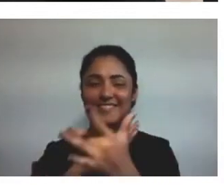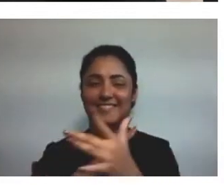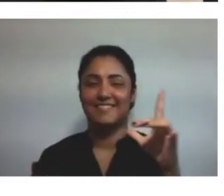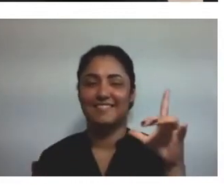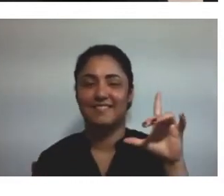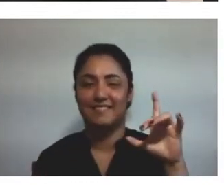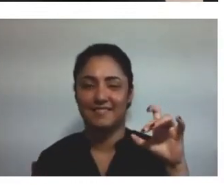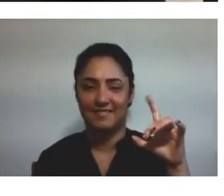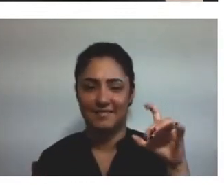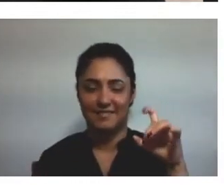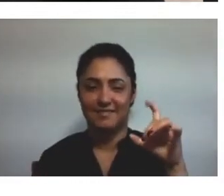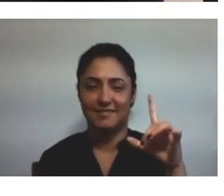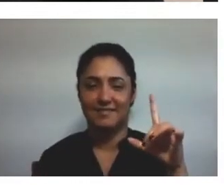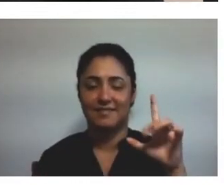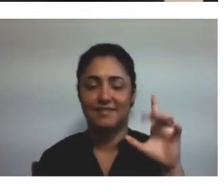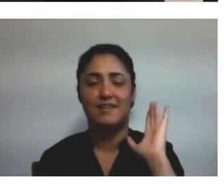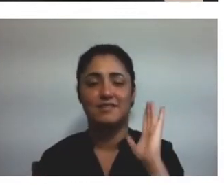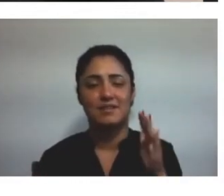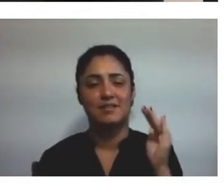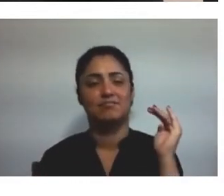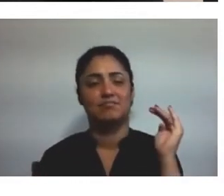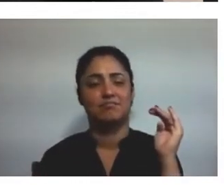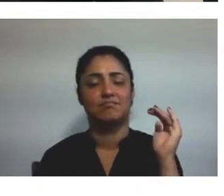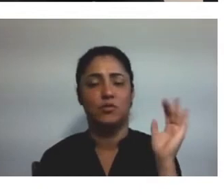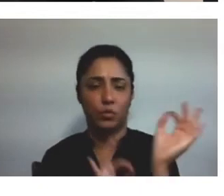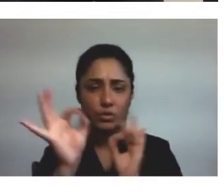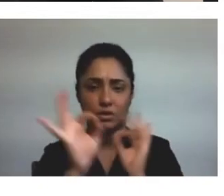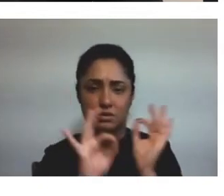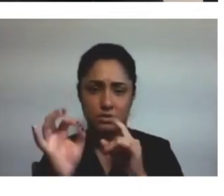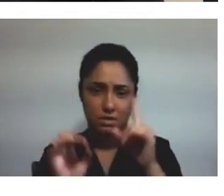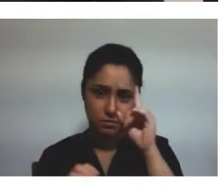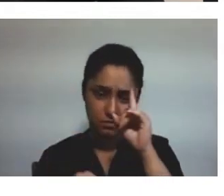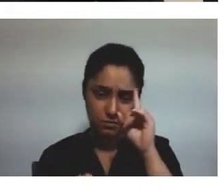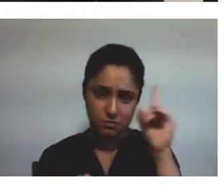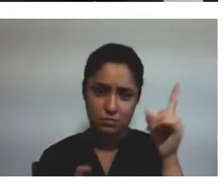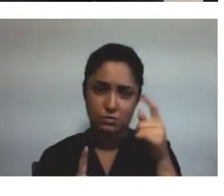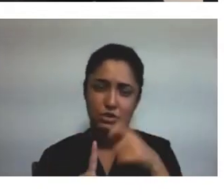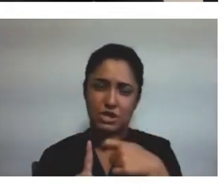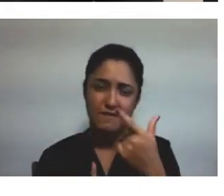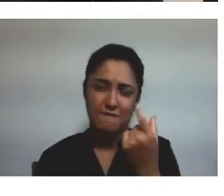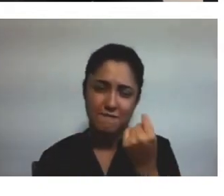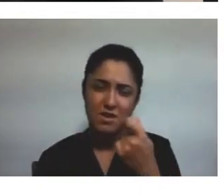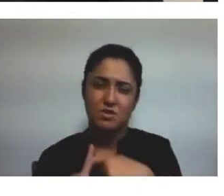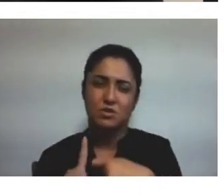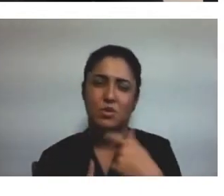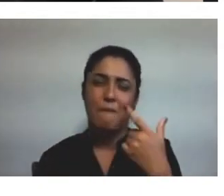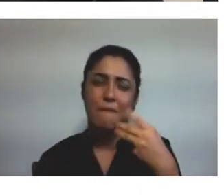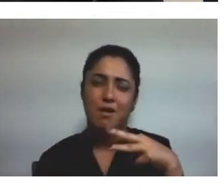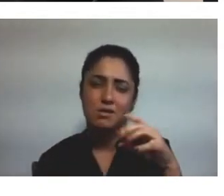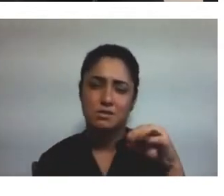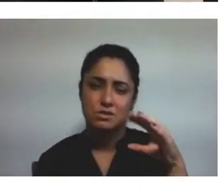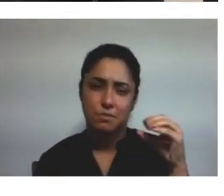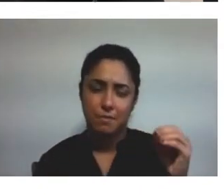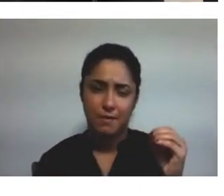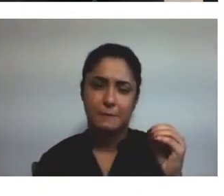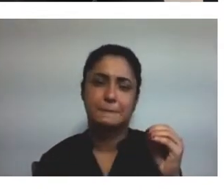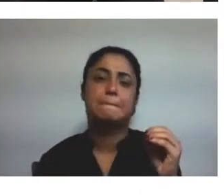Nós desenvolvemos no mês de maio o Dia Geek, né? Que foi um evento com atividades, chincanos, exibição de filmes,